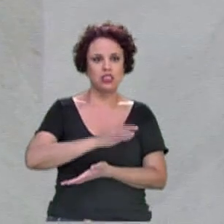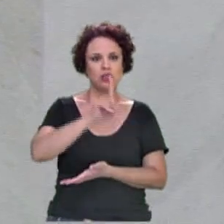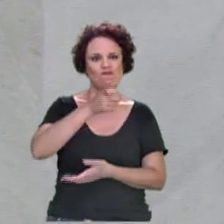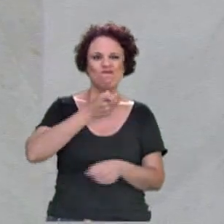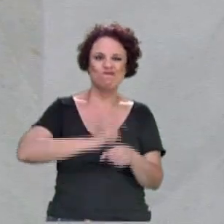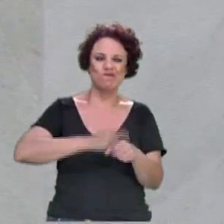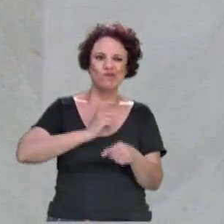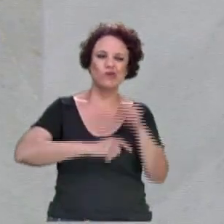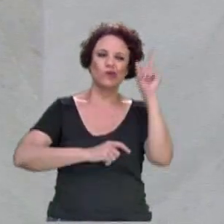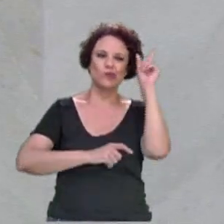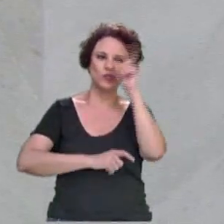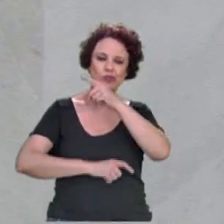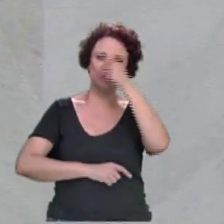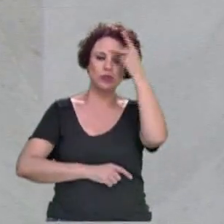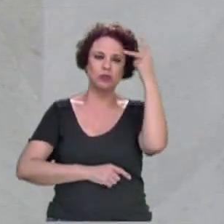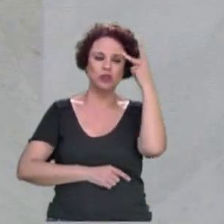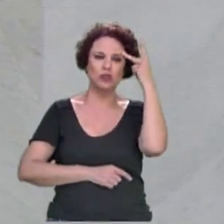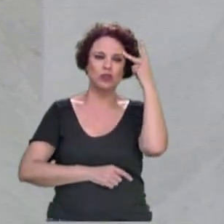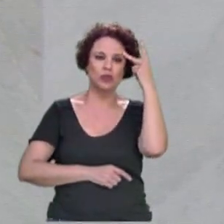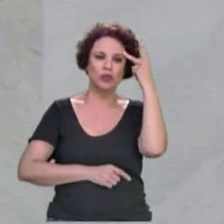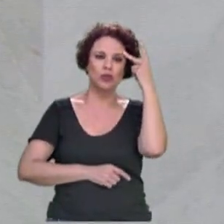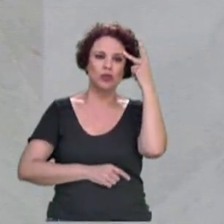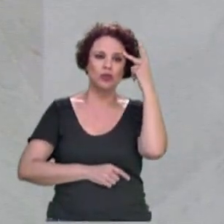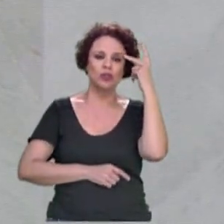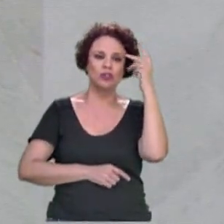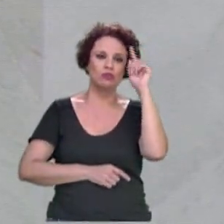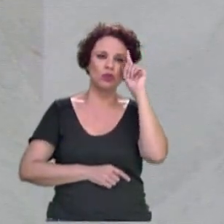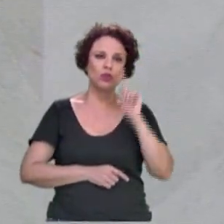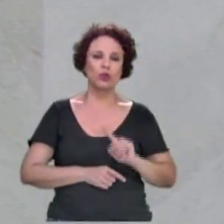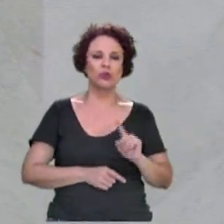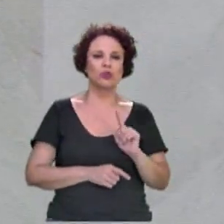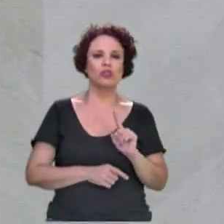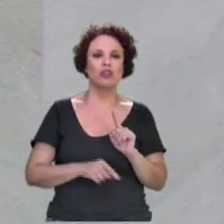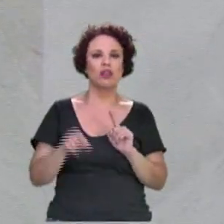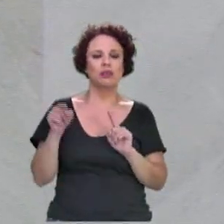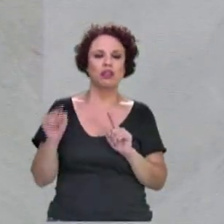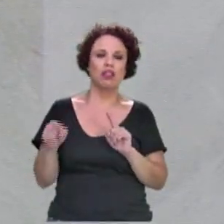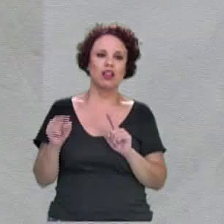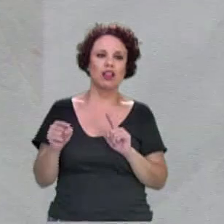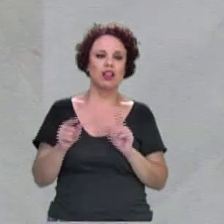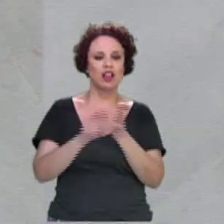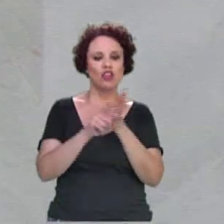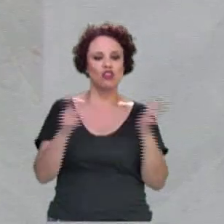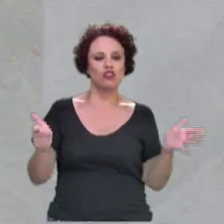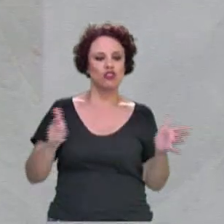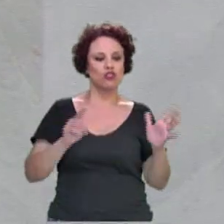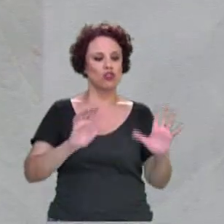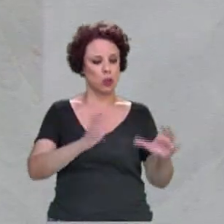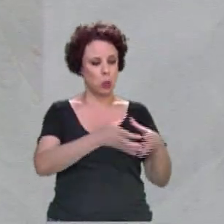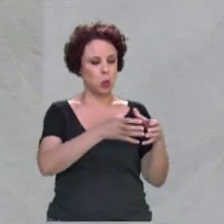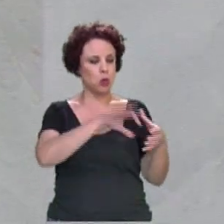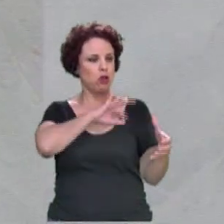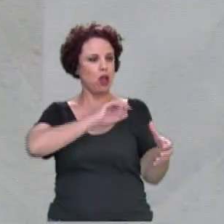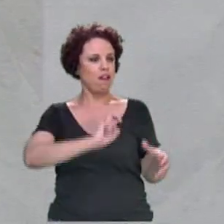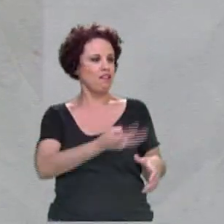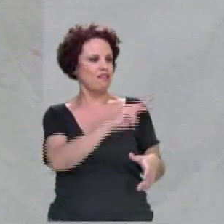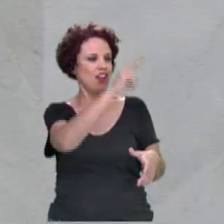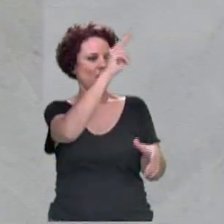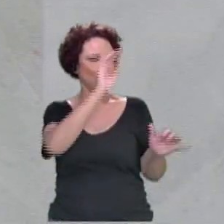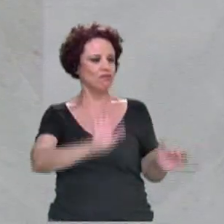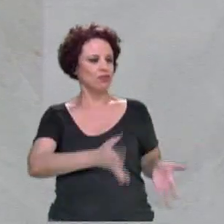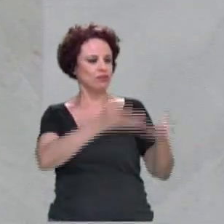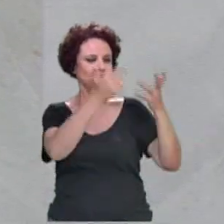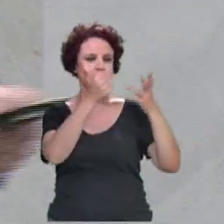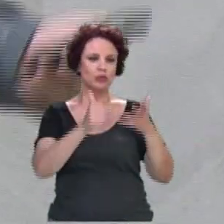e que as pessoas não levam em consideração, que a imprensa não dá merecimento, que a imprensa não valoriza. E quando acontece uma desgraça